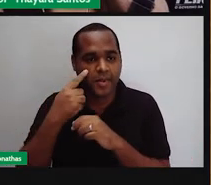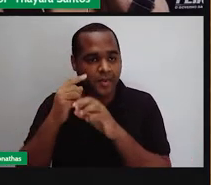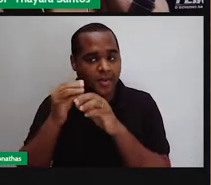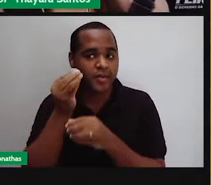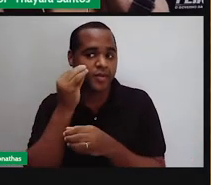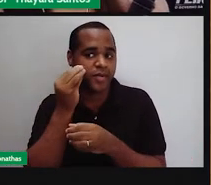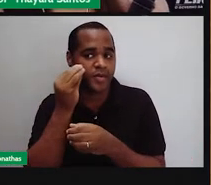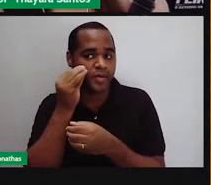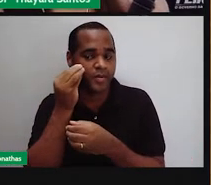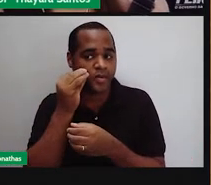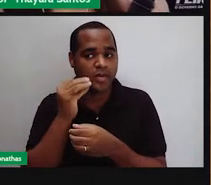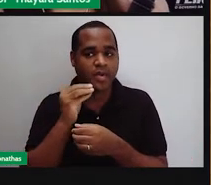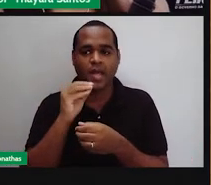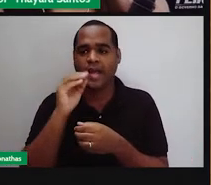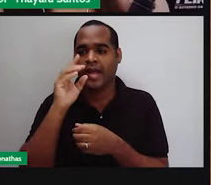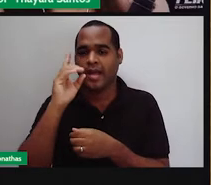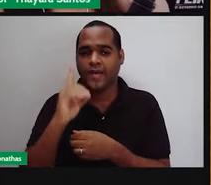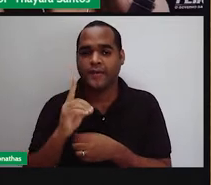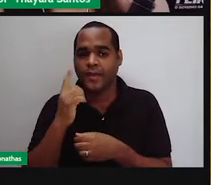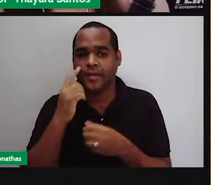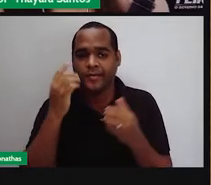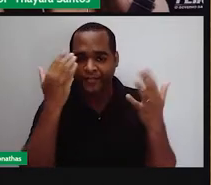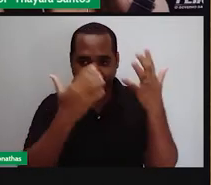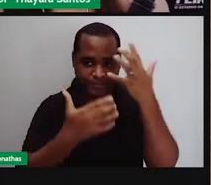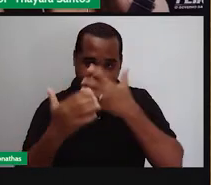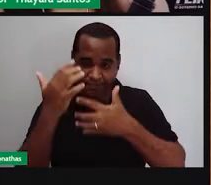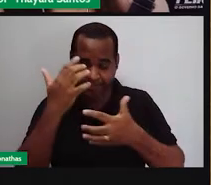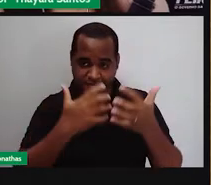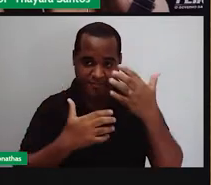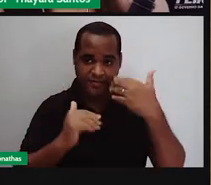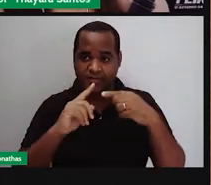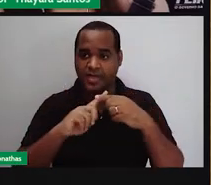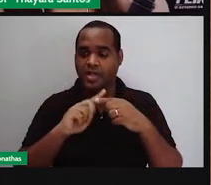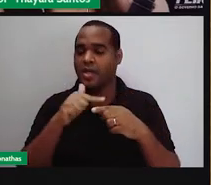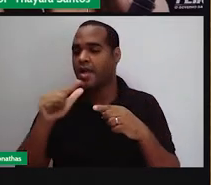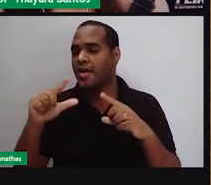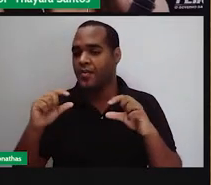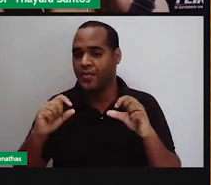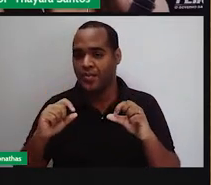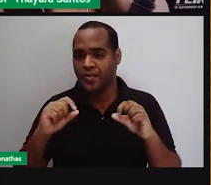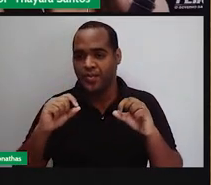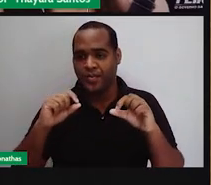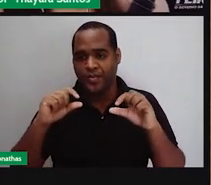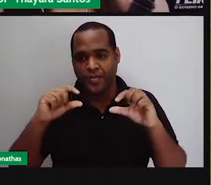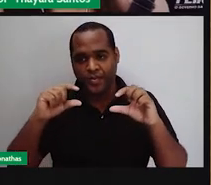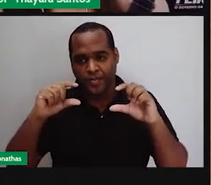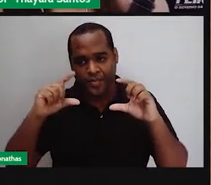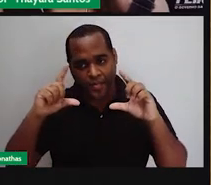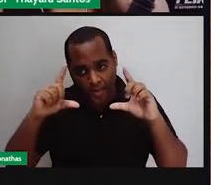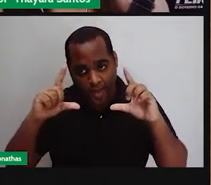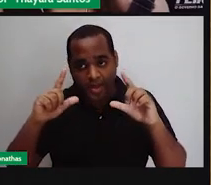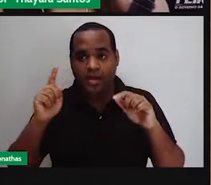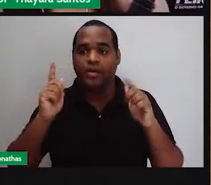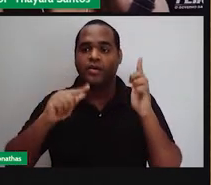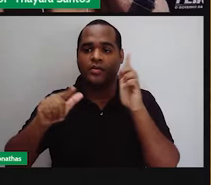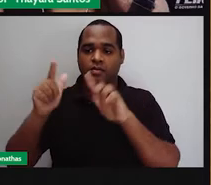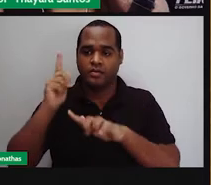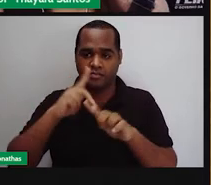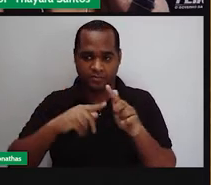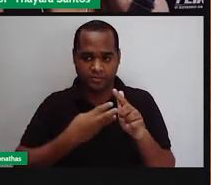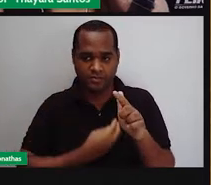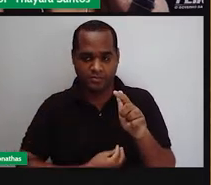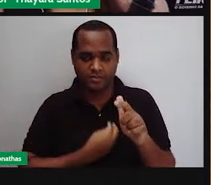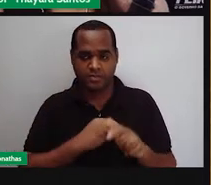pessoa experimenta a deficiência visual temporária até que rhodopsina suficiente seja regenerada nos bastonetes.